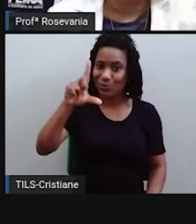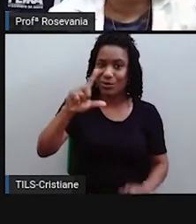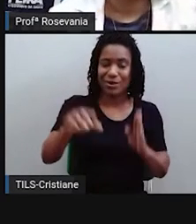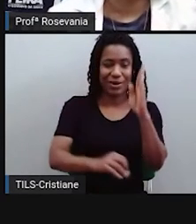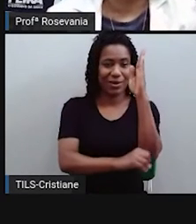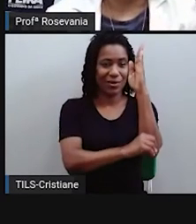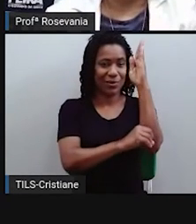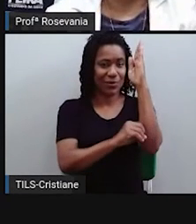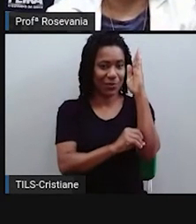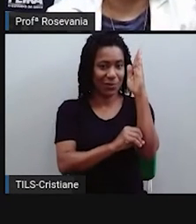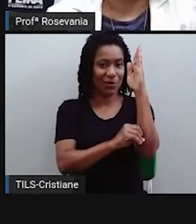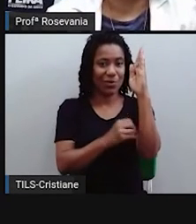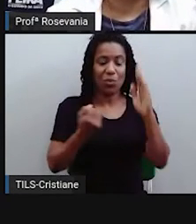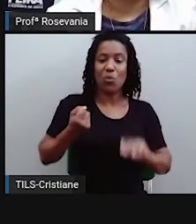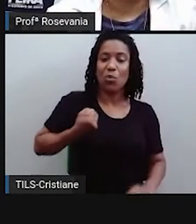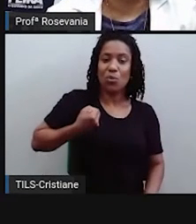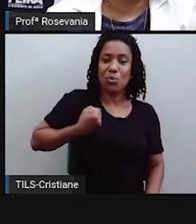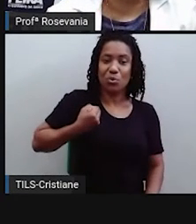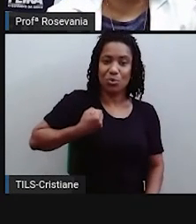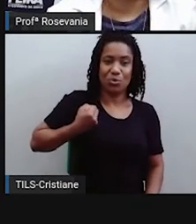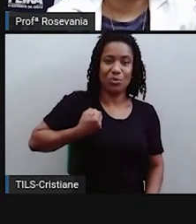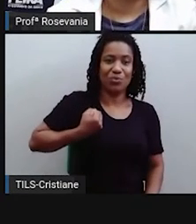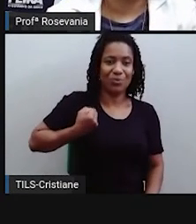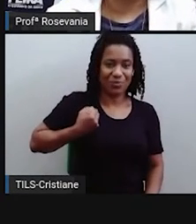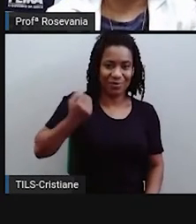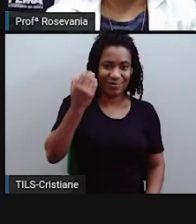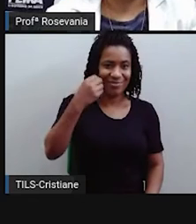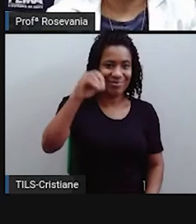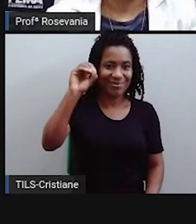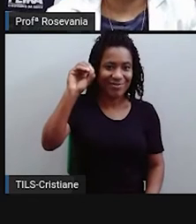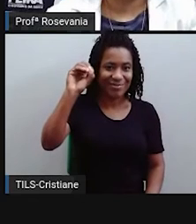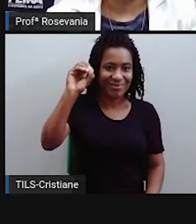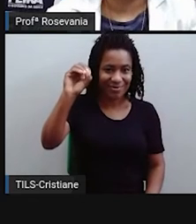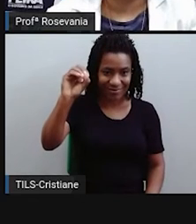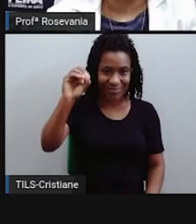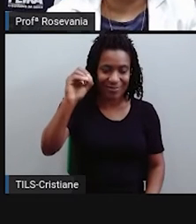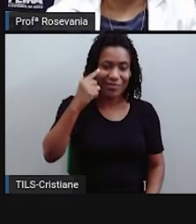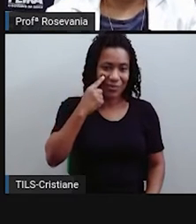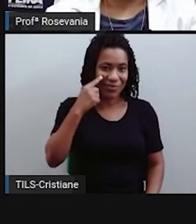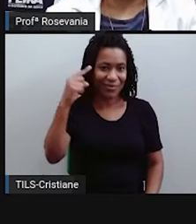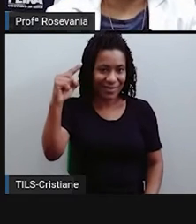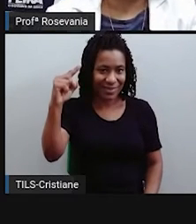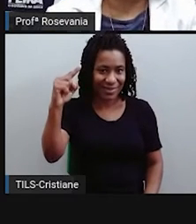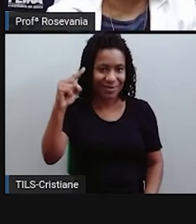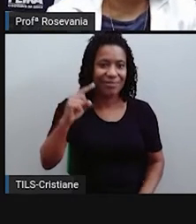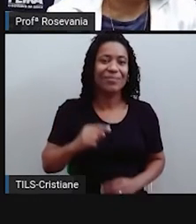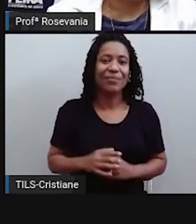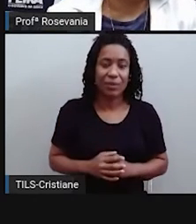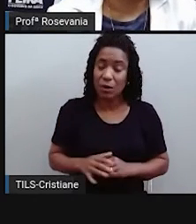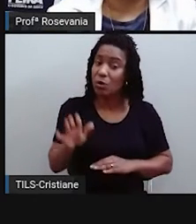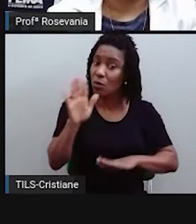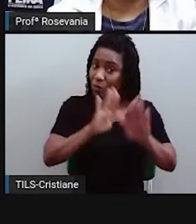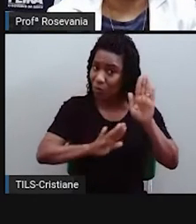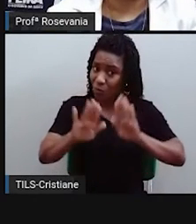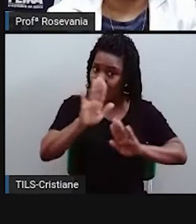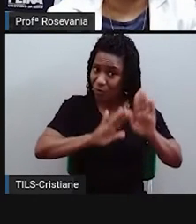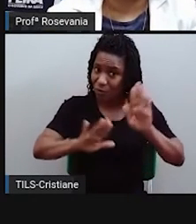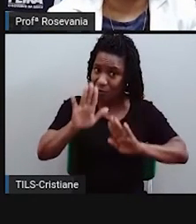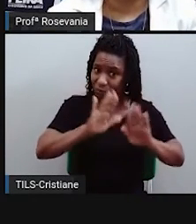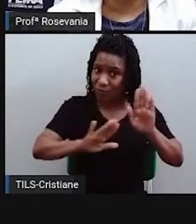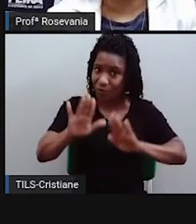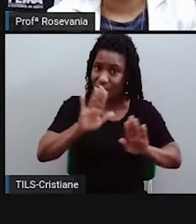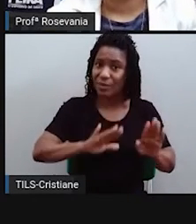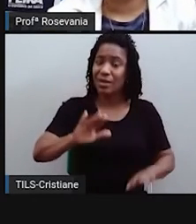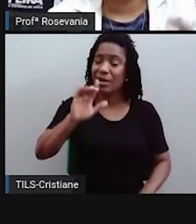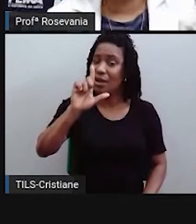só essa. Aí eu acrescento aqui esse sinalzinho aqui de grau. Cuidado para não esquecer de não passar o